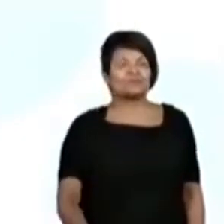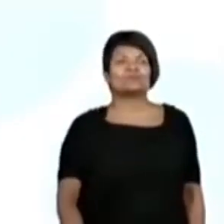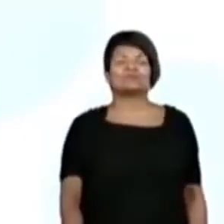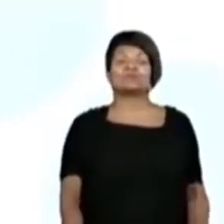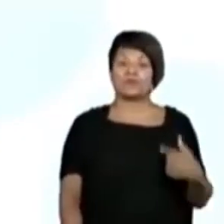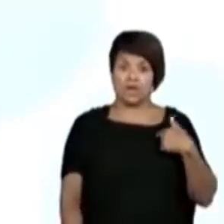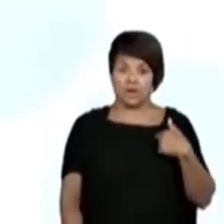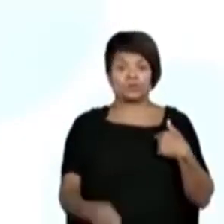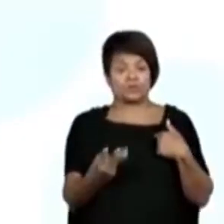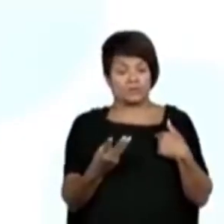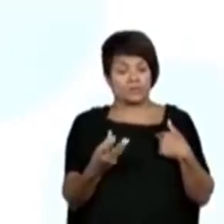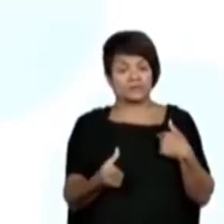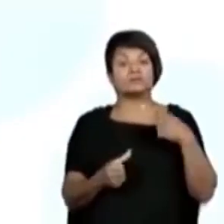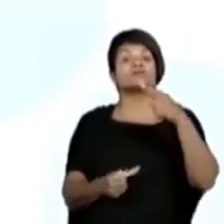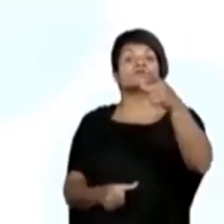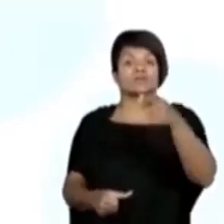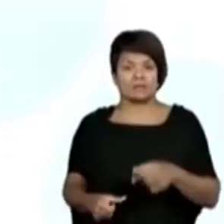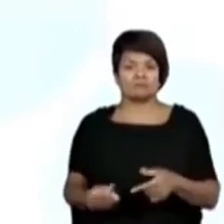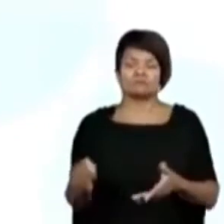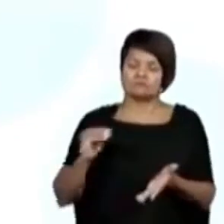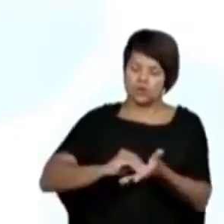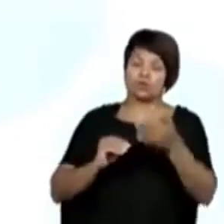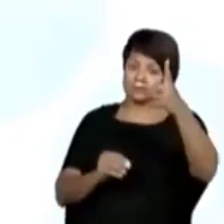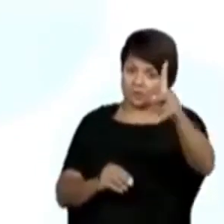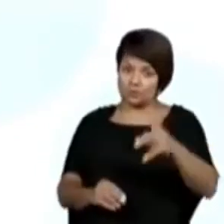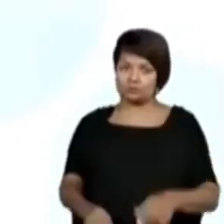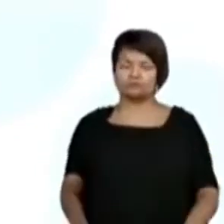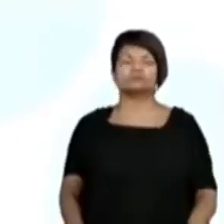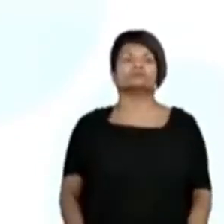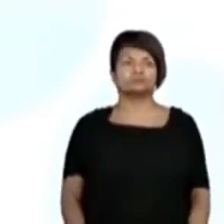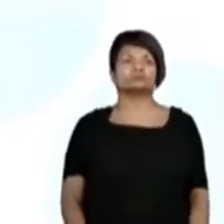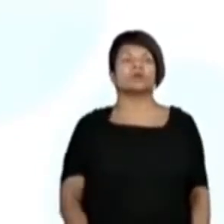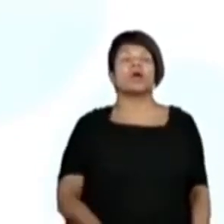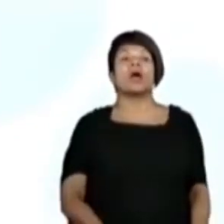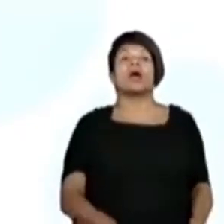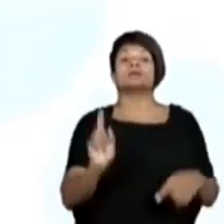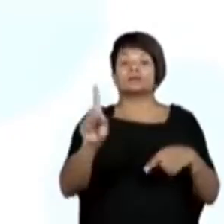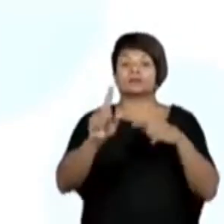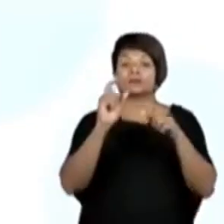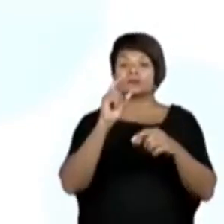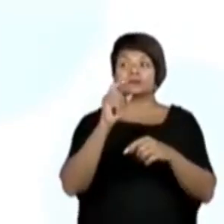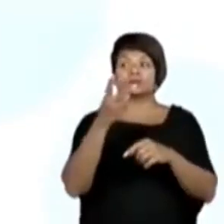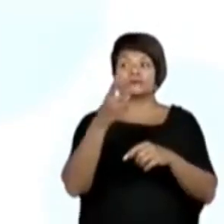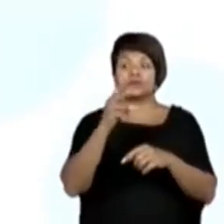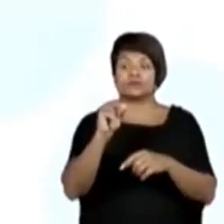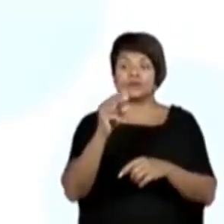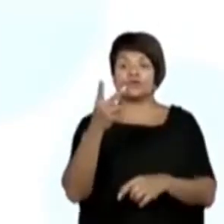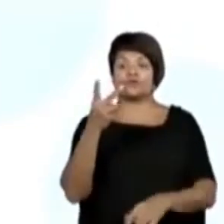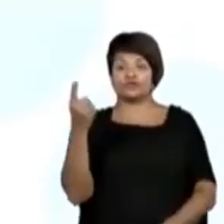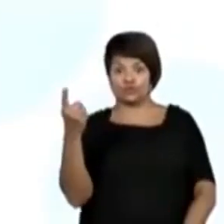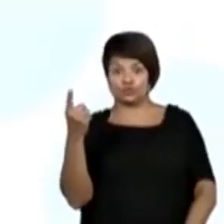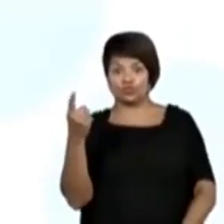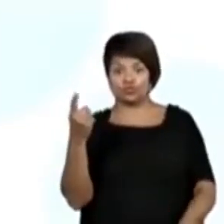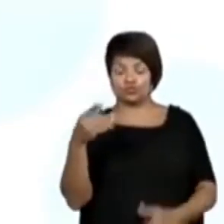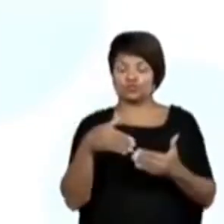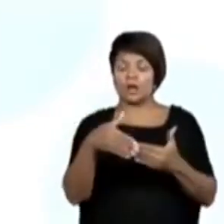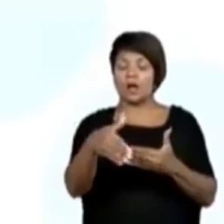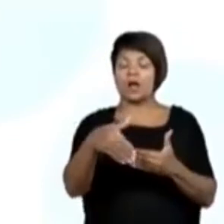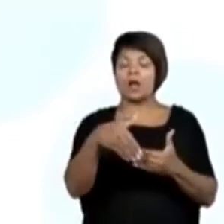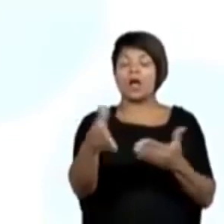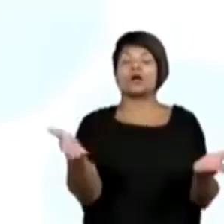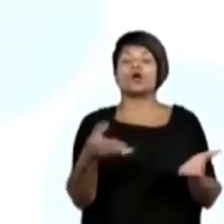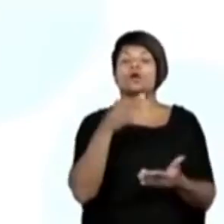anos. No próximo ano, agora em 2021, eu completarei... Quantos anos eu vou